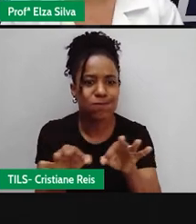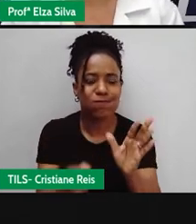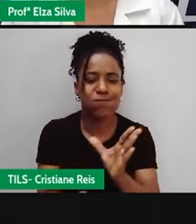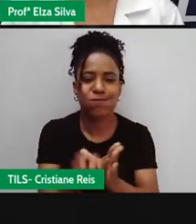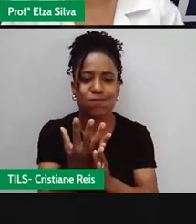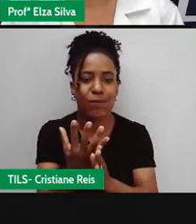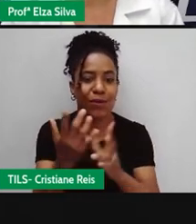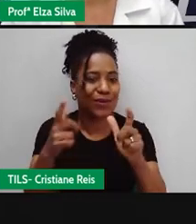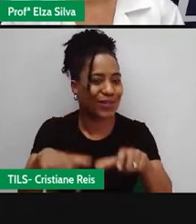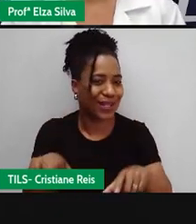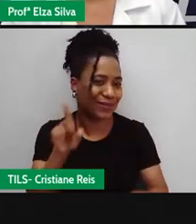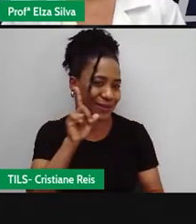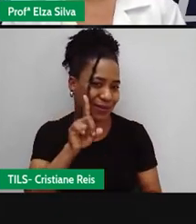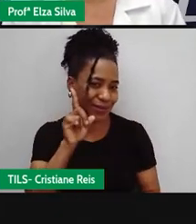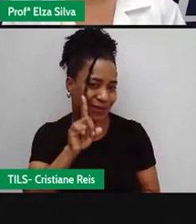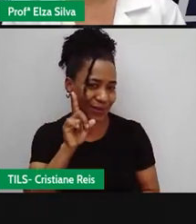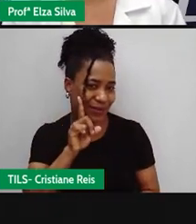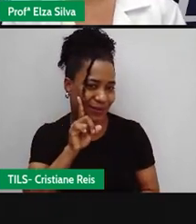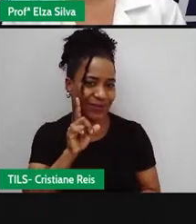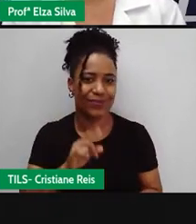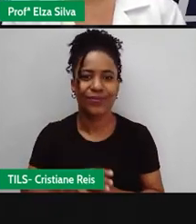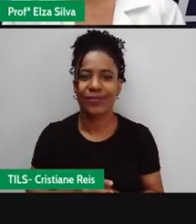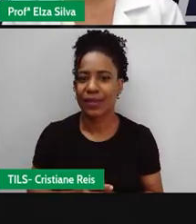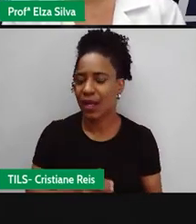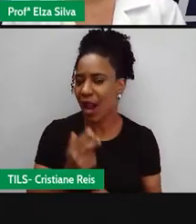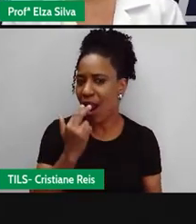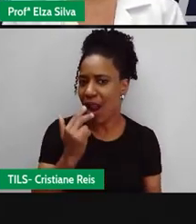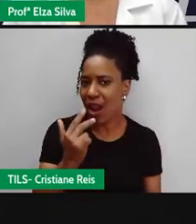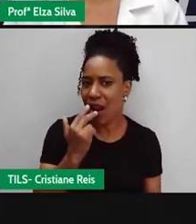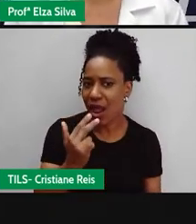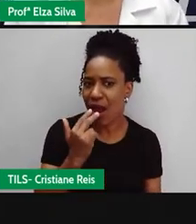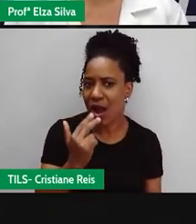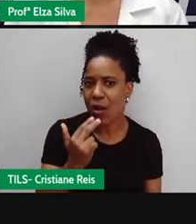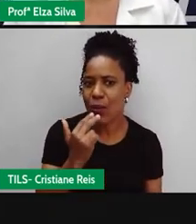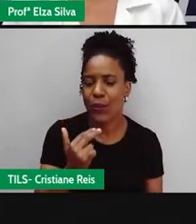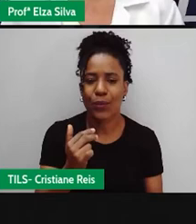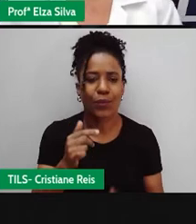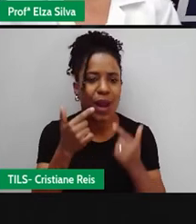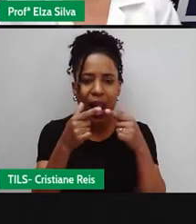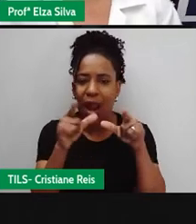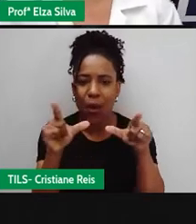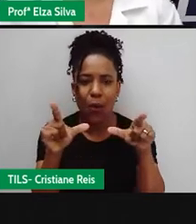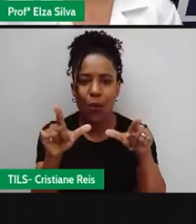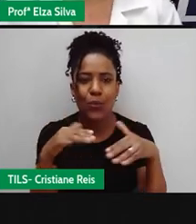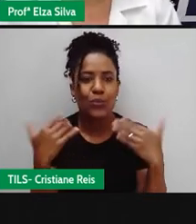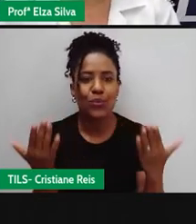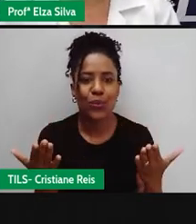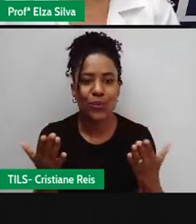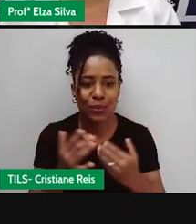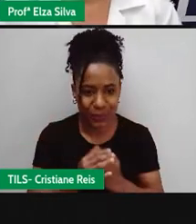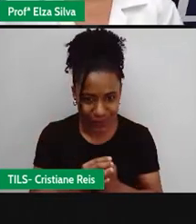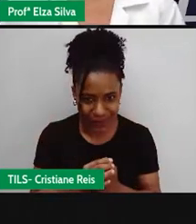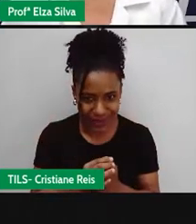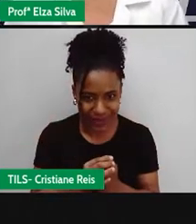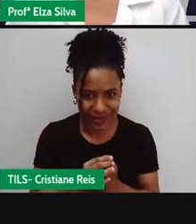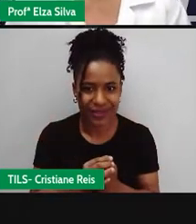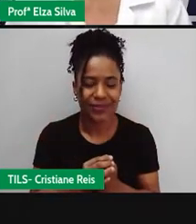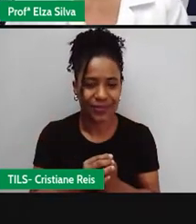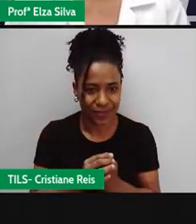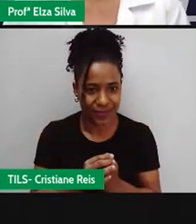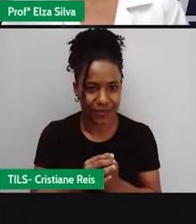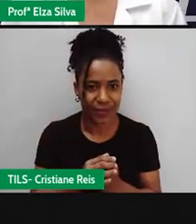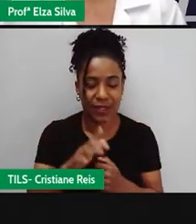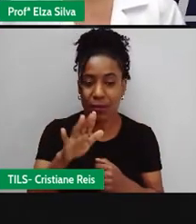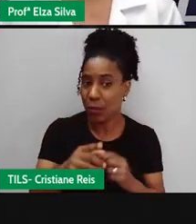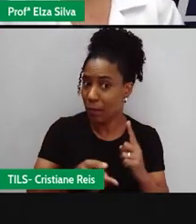Estados Unidos Language Language Língua Em que língua? Ele foi produzido originalmente Porque depois